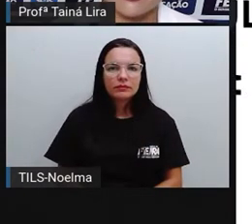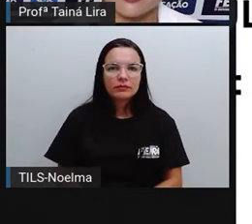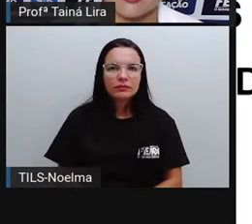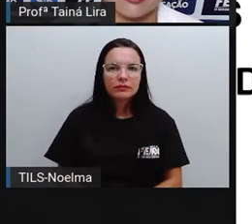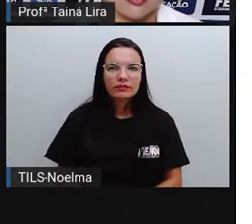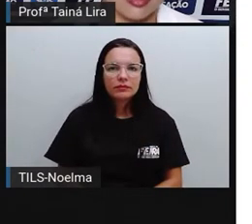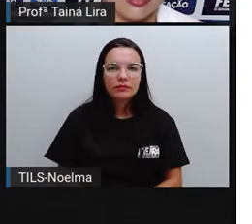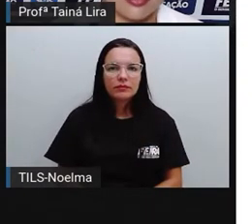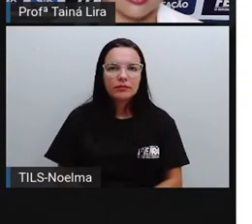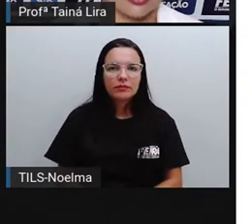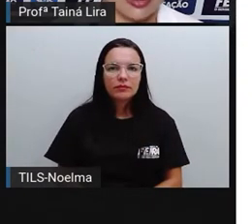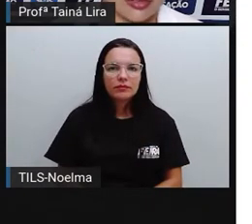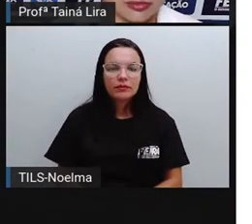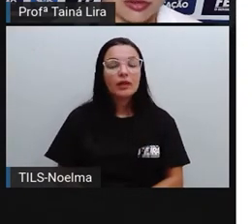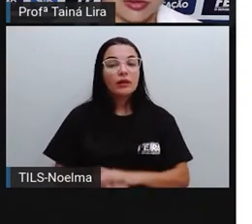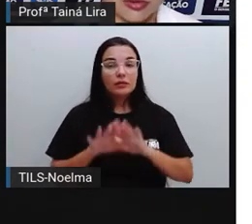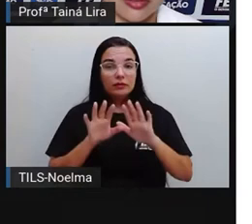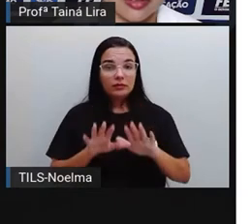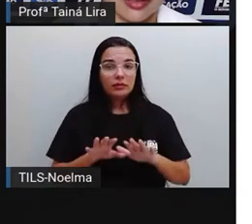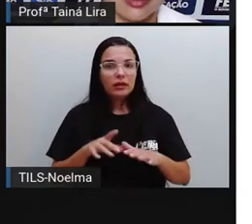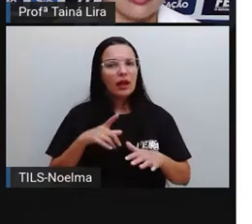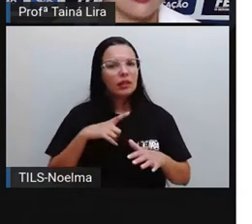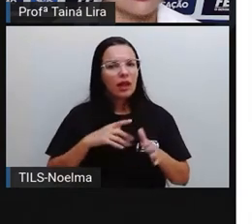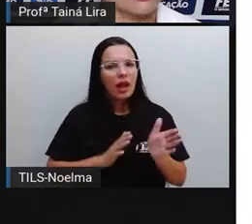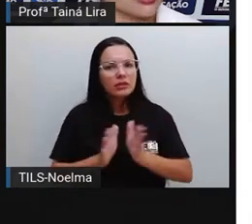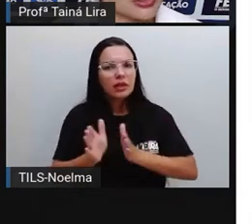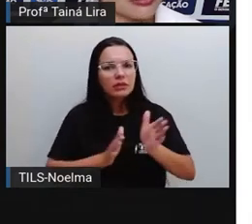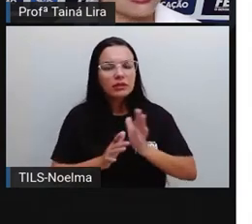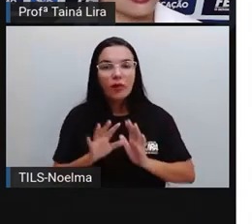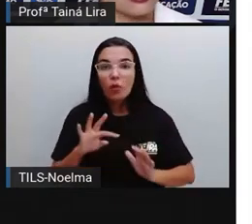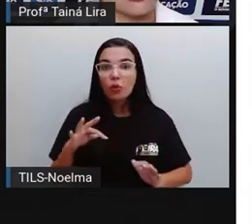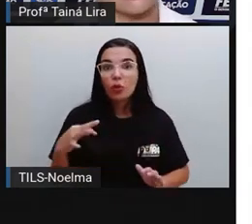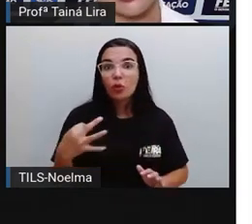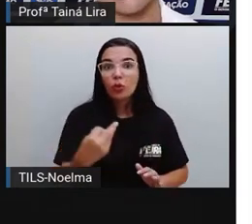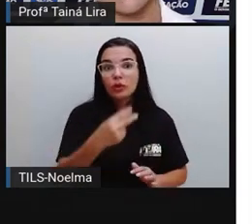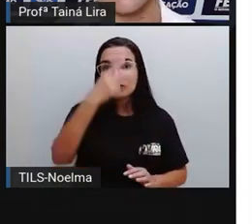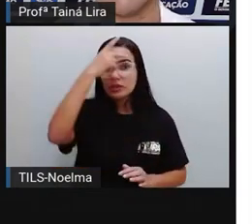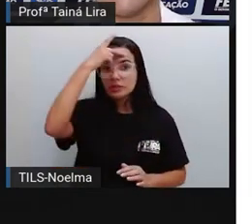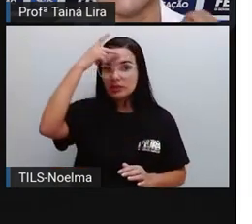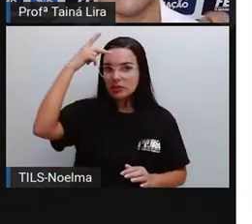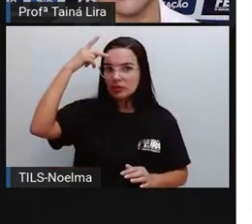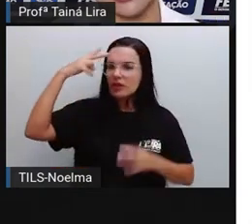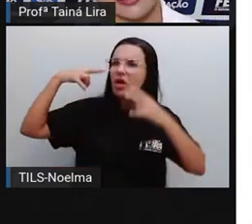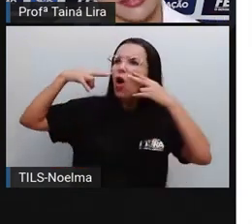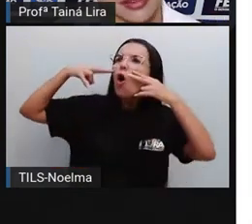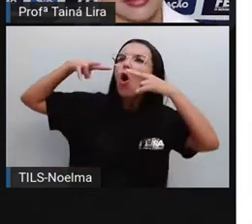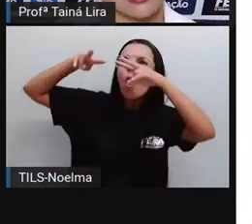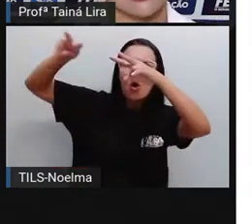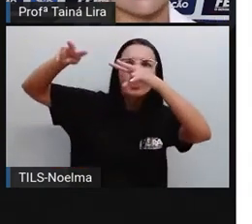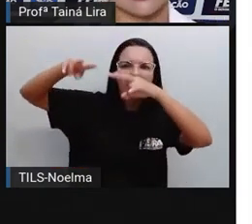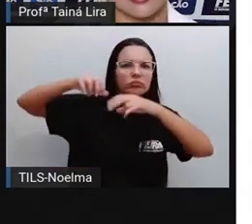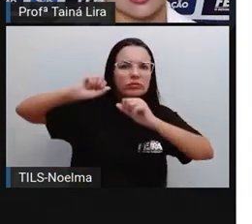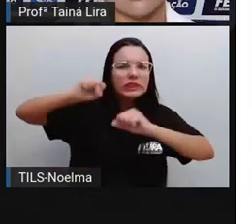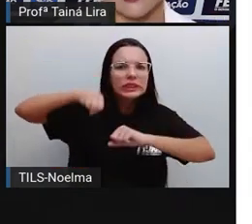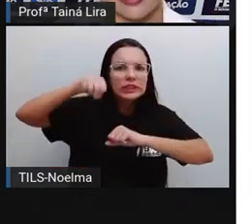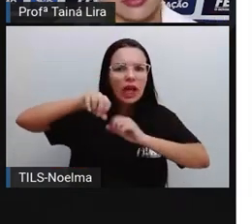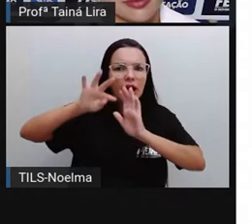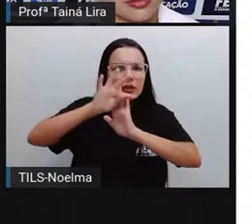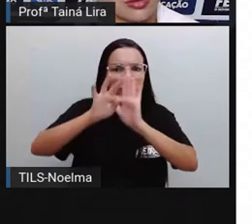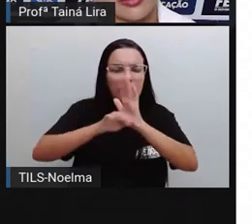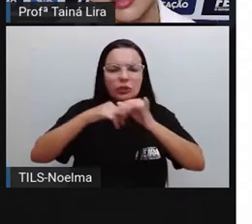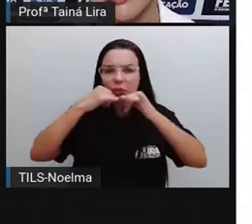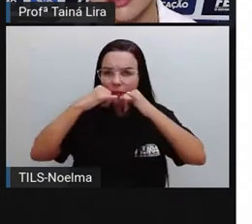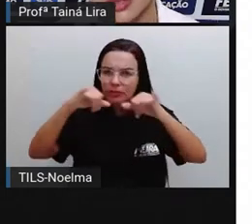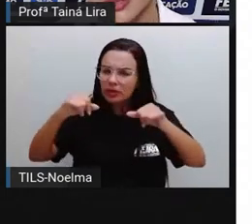Mesmo sendo acessíveis a todas as pessoas, eles possuem um destino certo. Então, muitas vezes, esse texto, várias